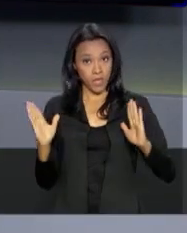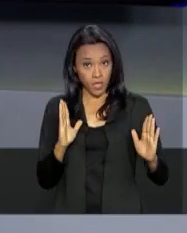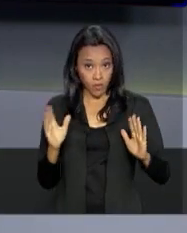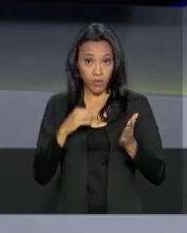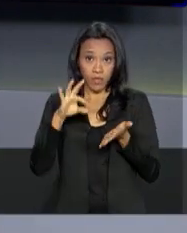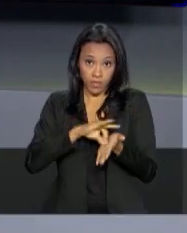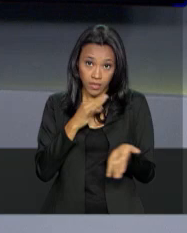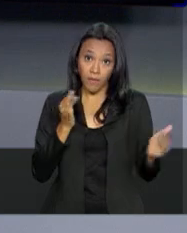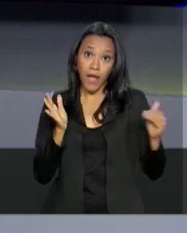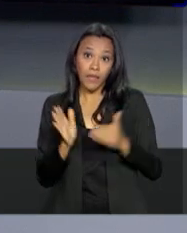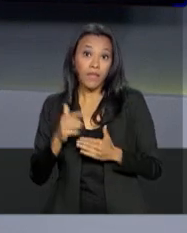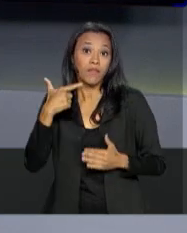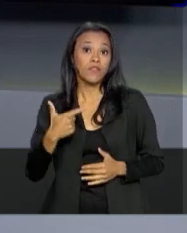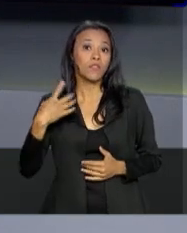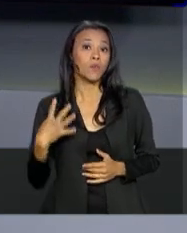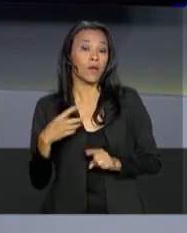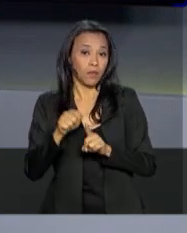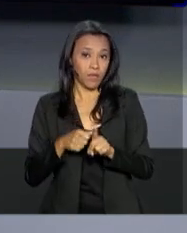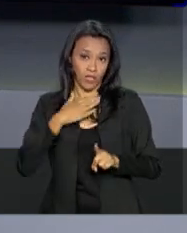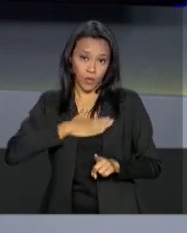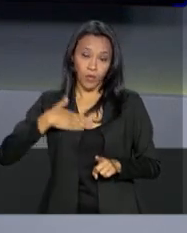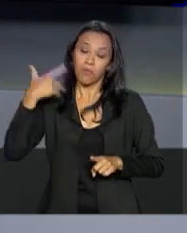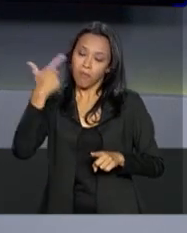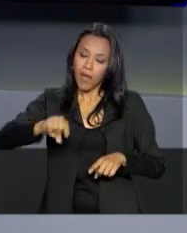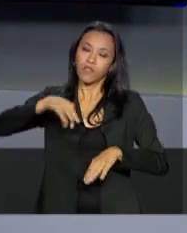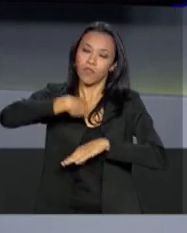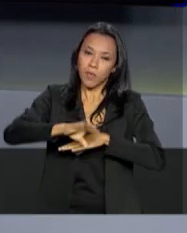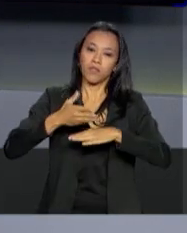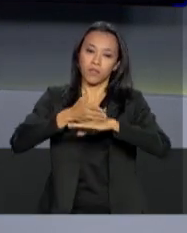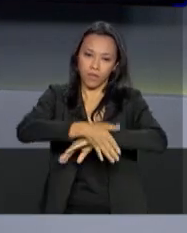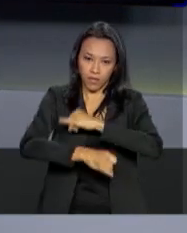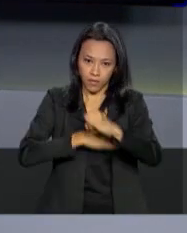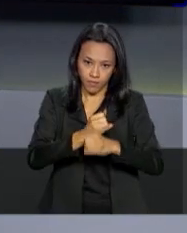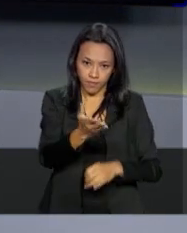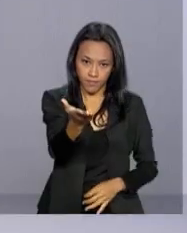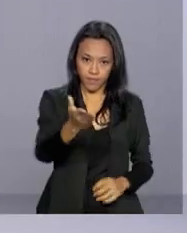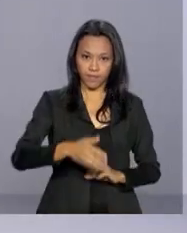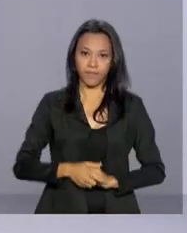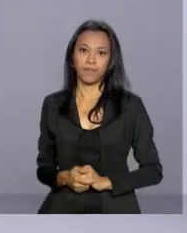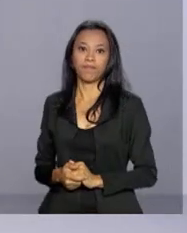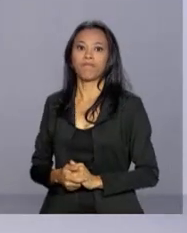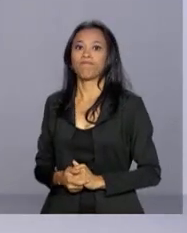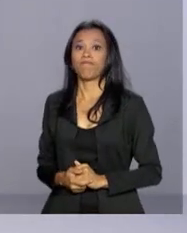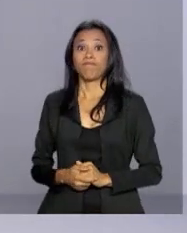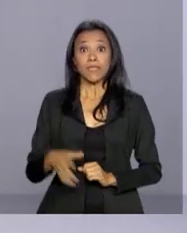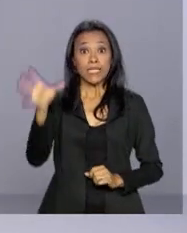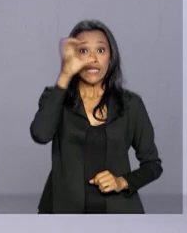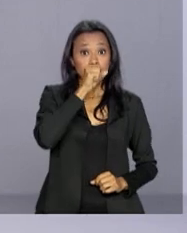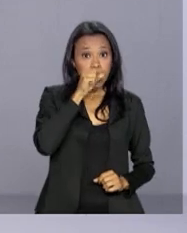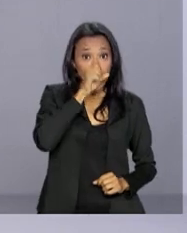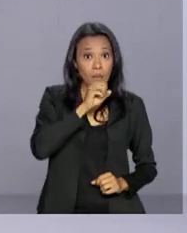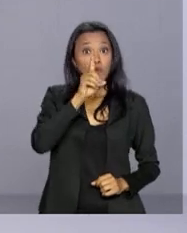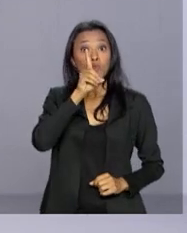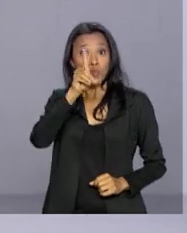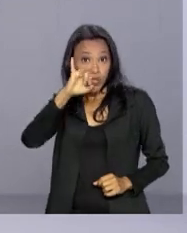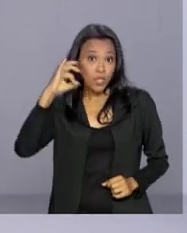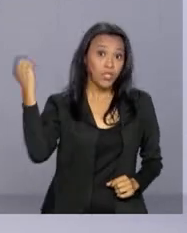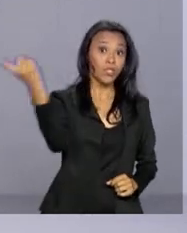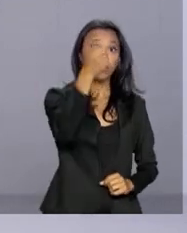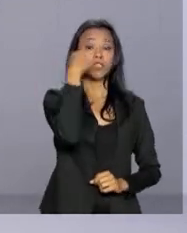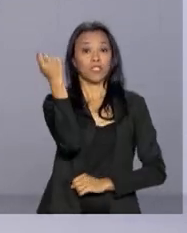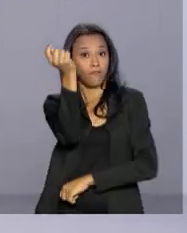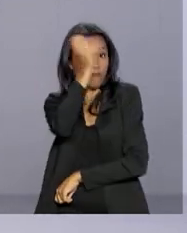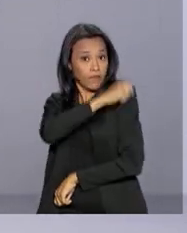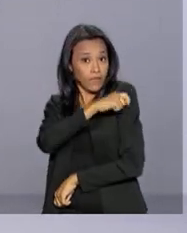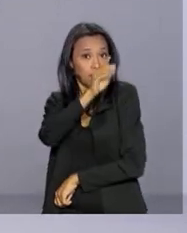vai até 24 de agosto. Mais informações no site que aparece aí na tela. E sábado foi o dia D de vacinação